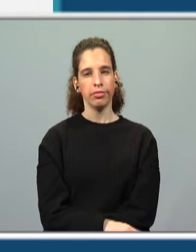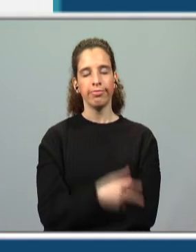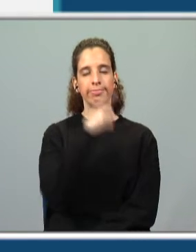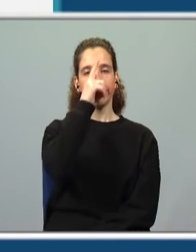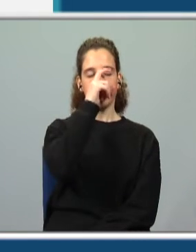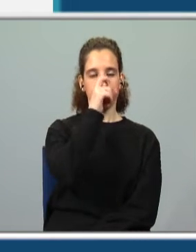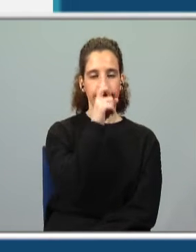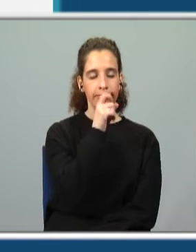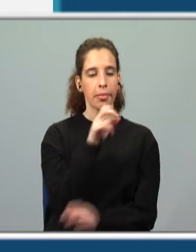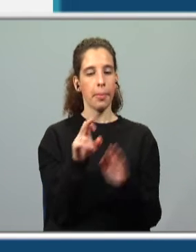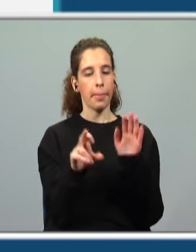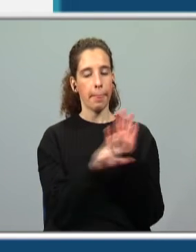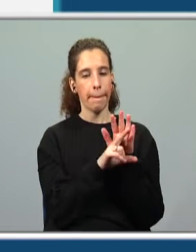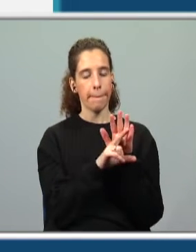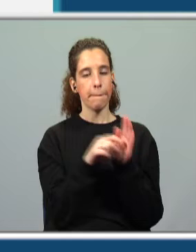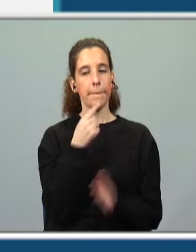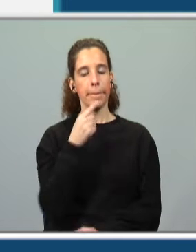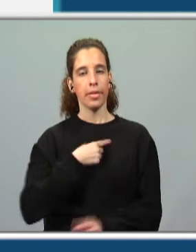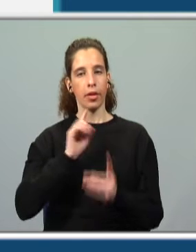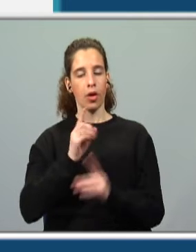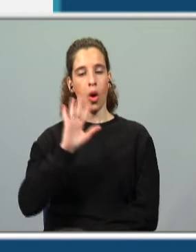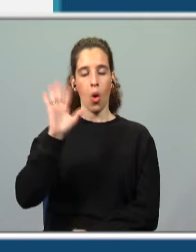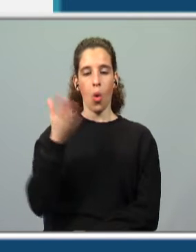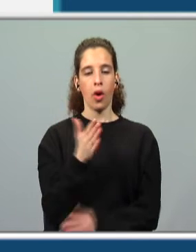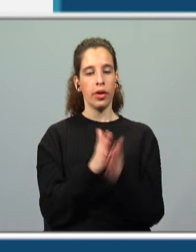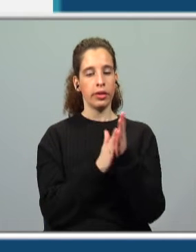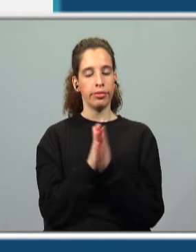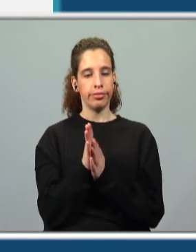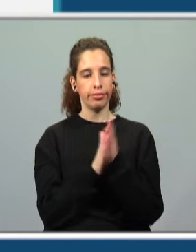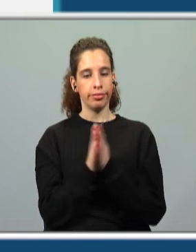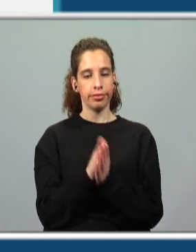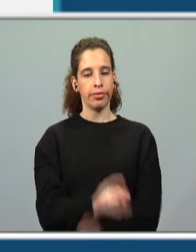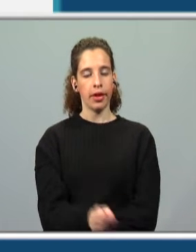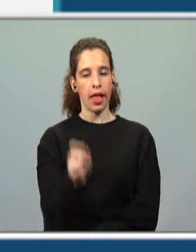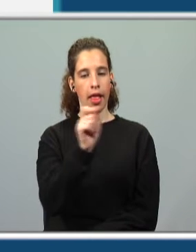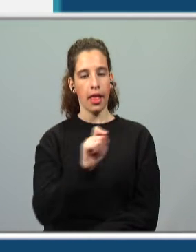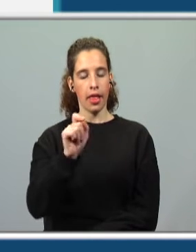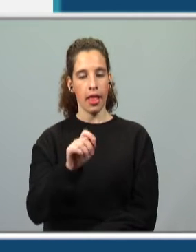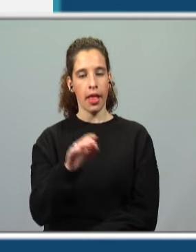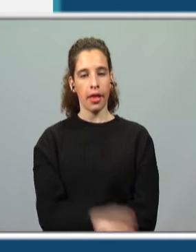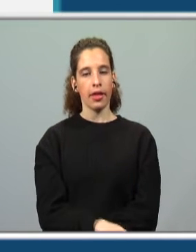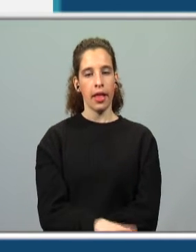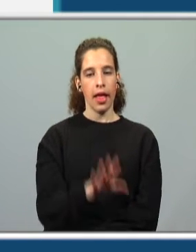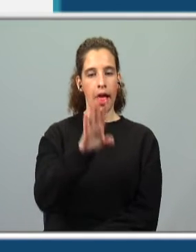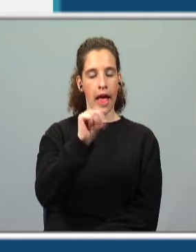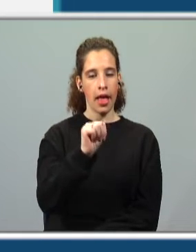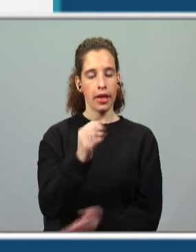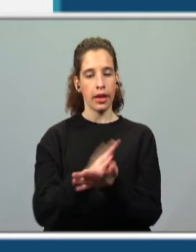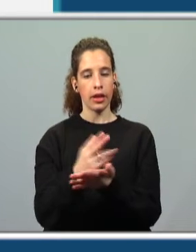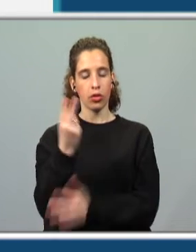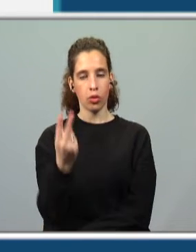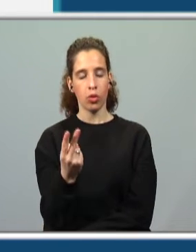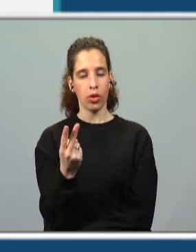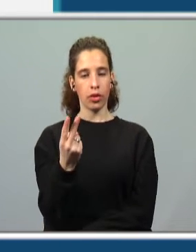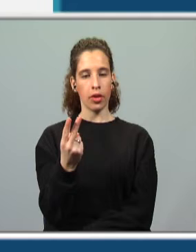recordam-se da regra que nos diz o quê? Quanto nós utilizamos a letra S entre duas vogais,